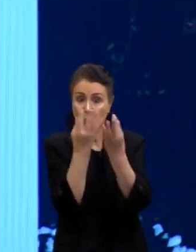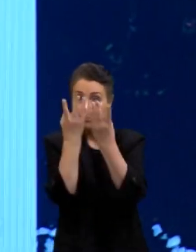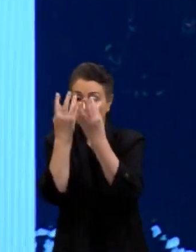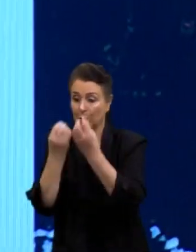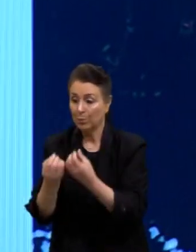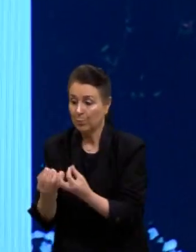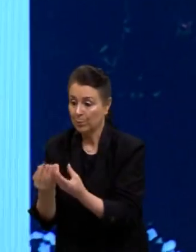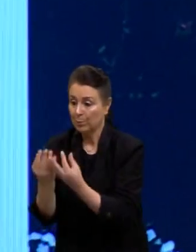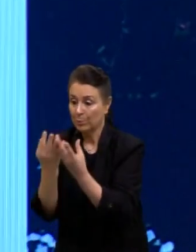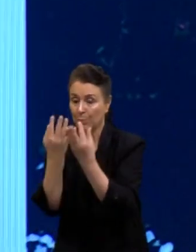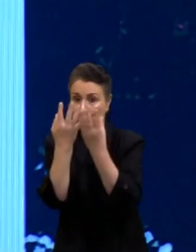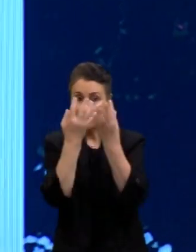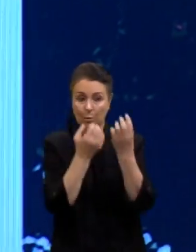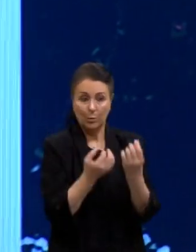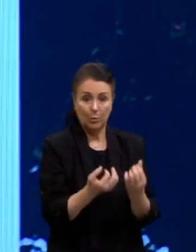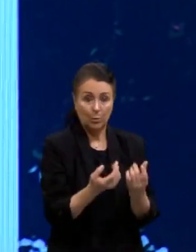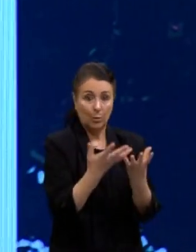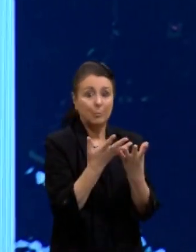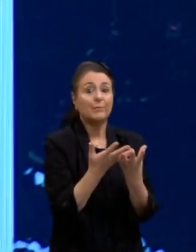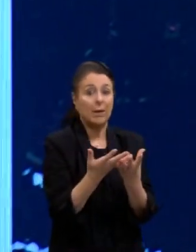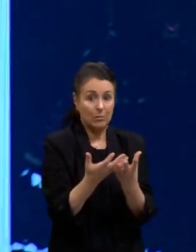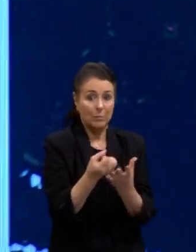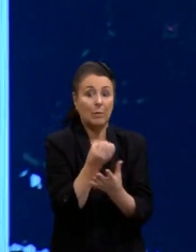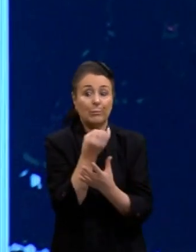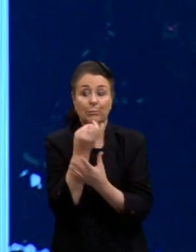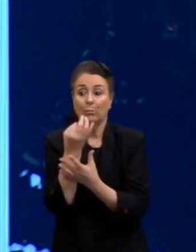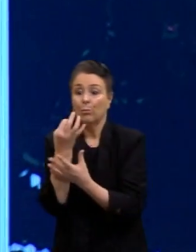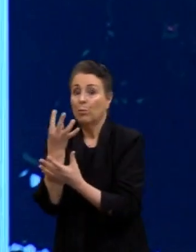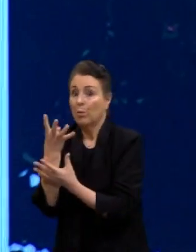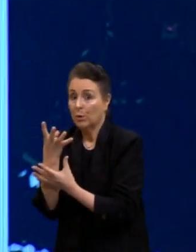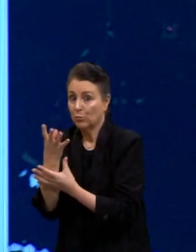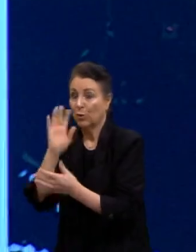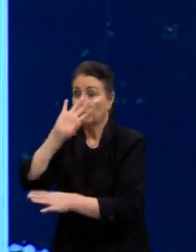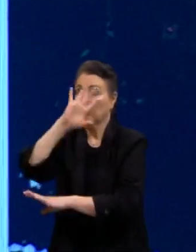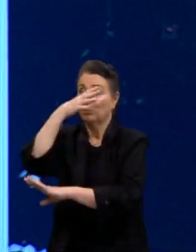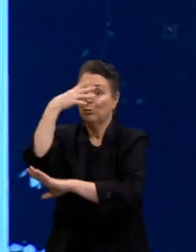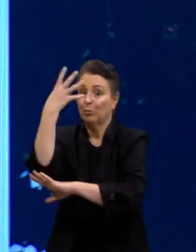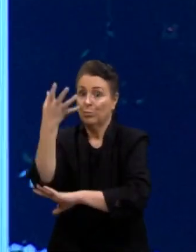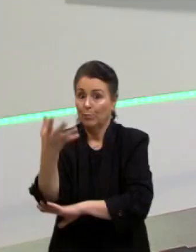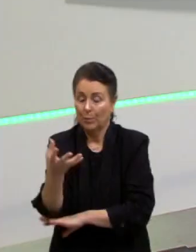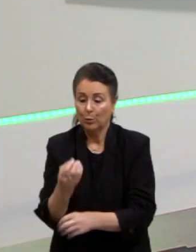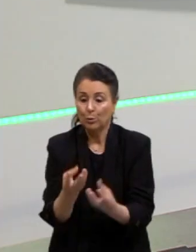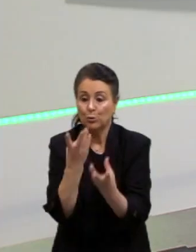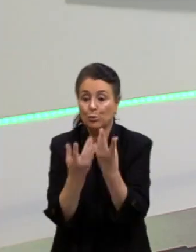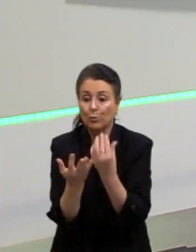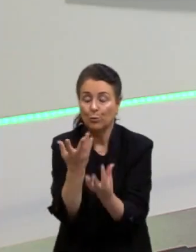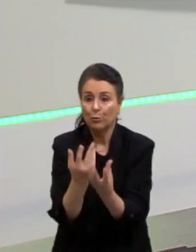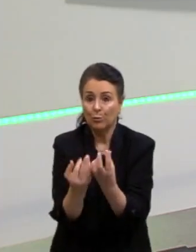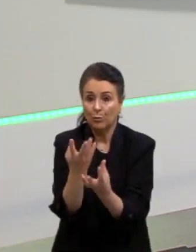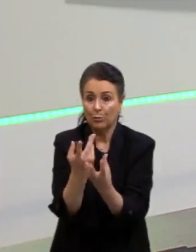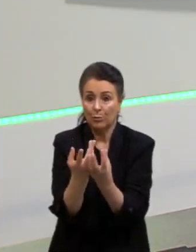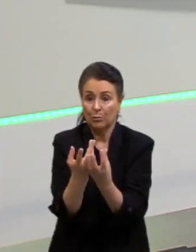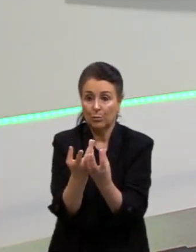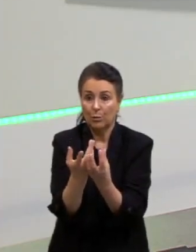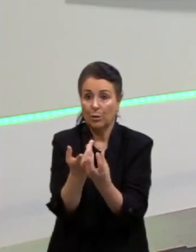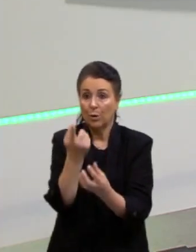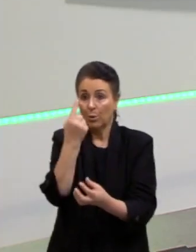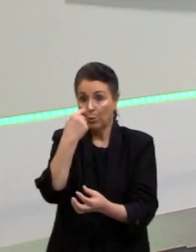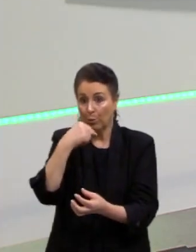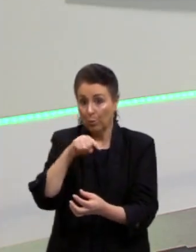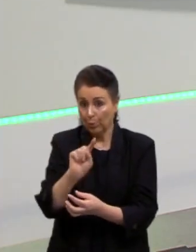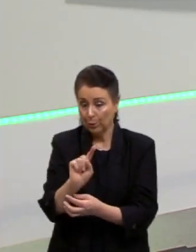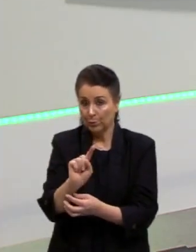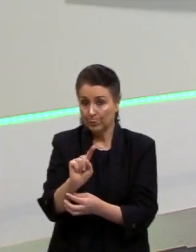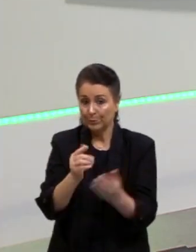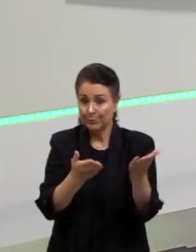pegar aí a quantidade de, de desmatamento que se tem, tá, pessoal? Vai mostrar na outra lá, agora vai mostrar o outro aqui, também